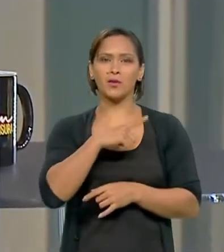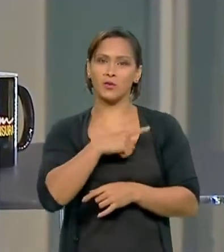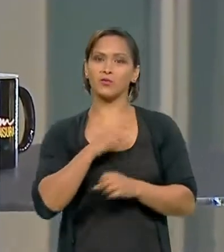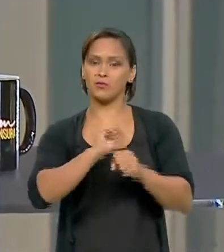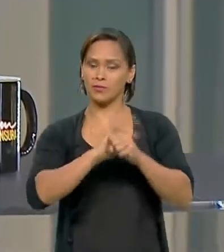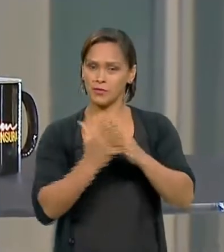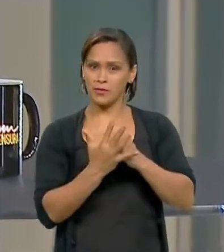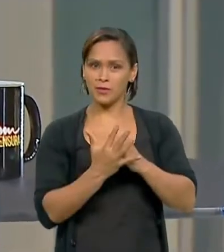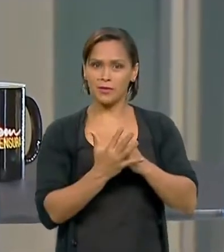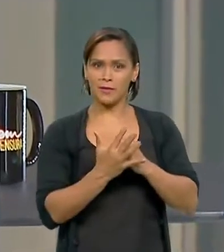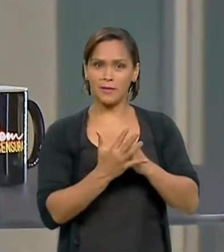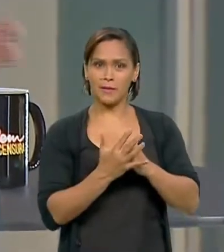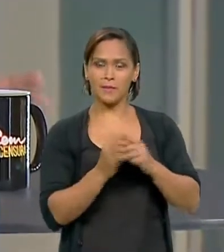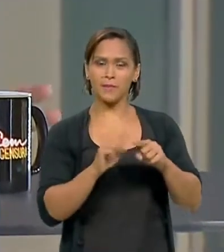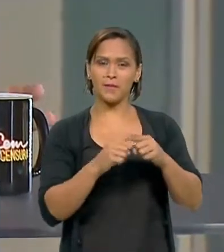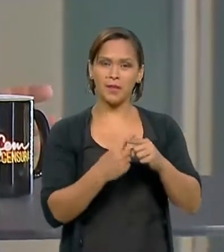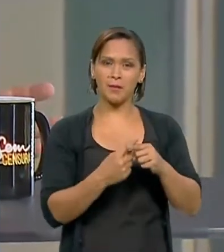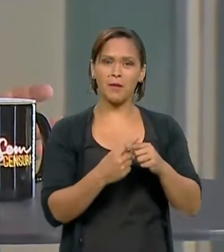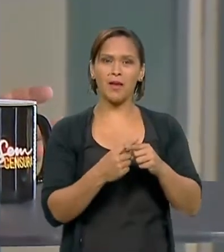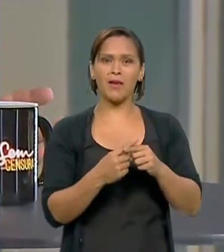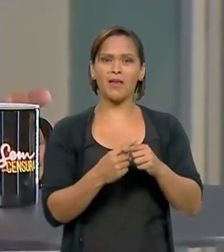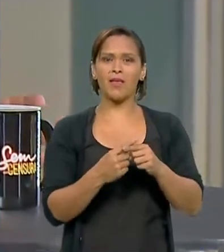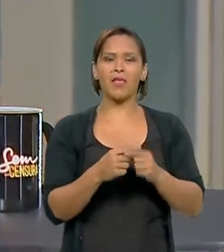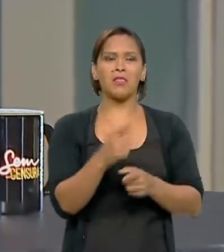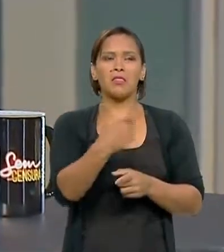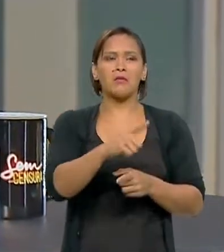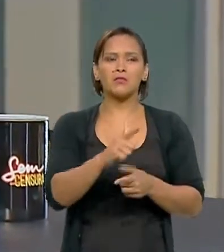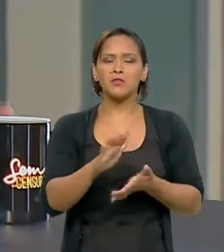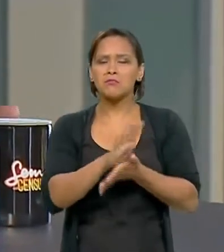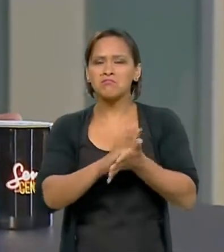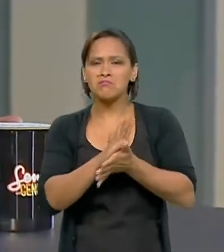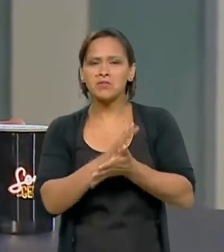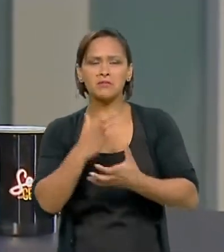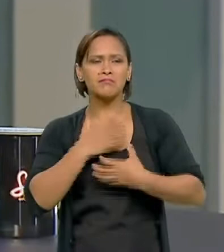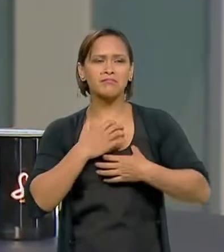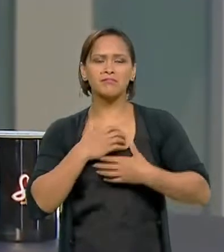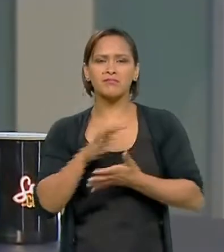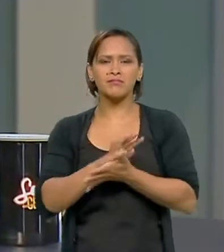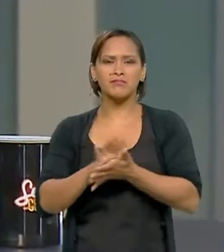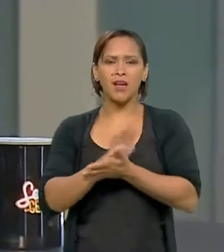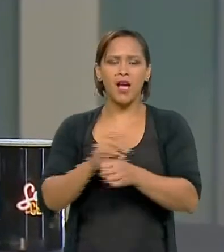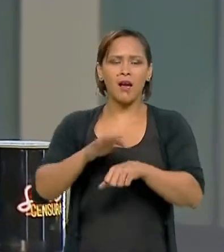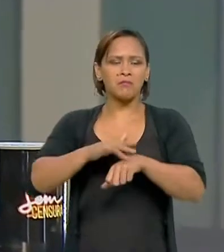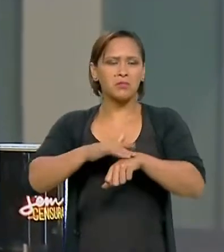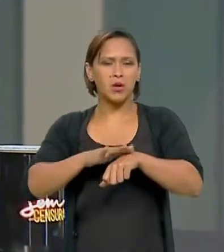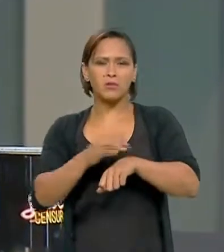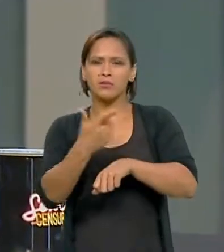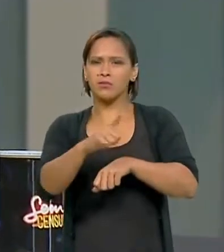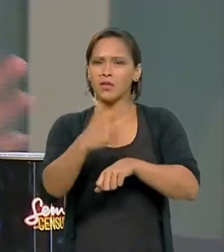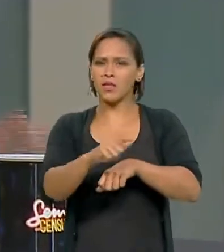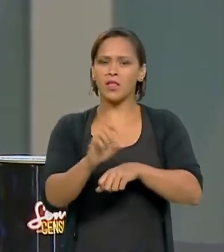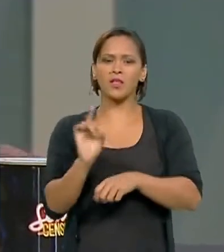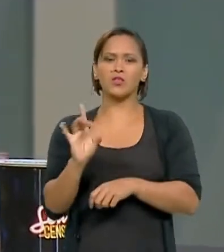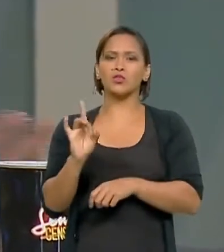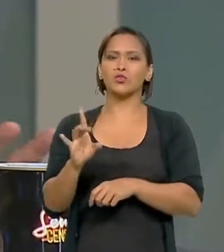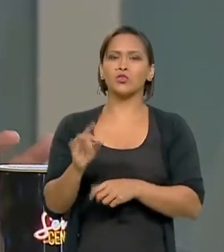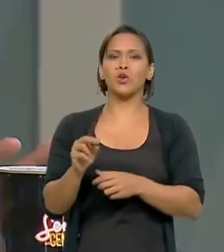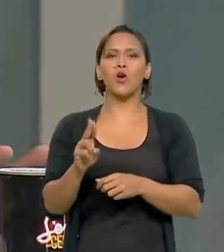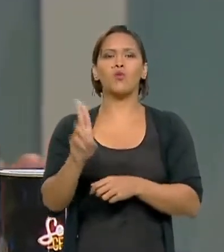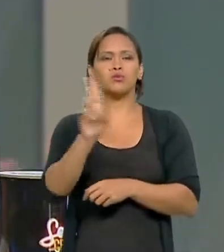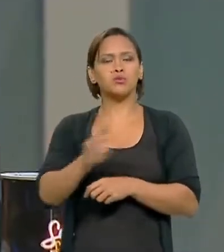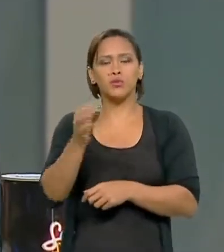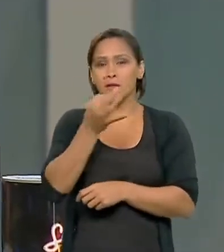e praticamente assintomático. Não precisei tomar além do que eu tinha em casa.